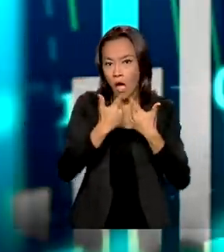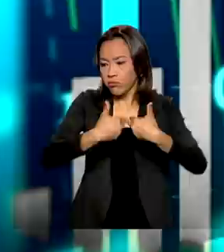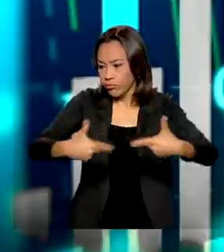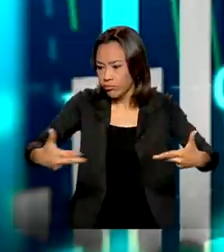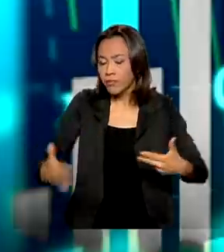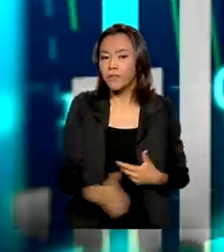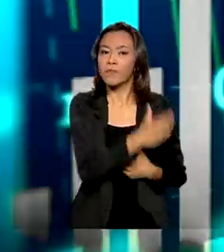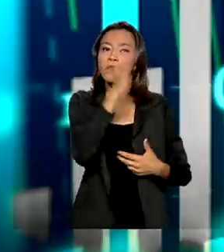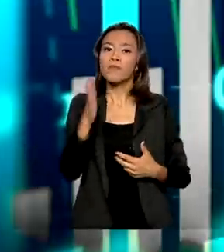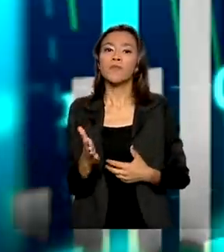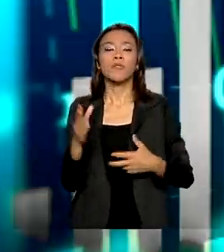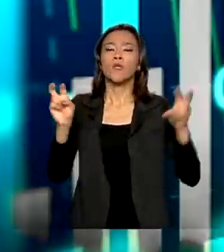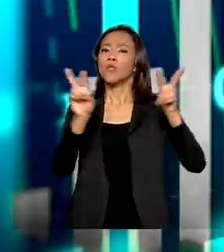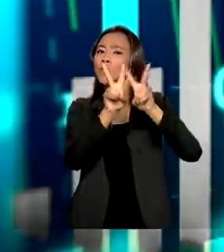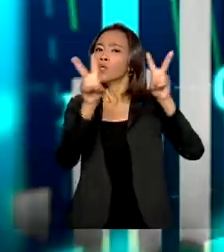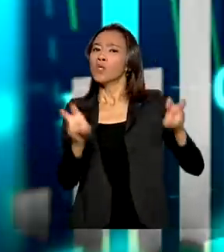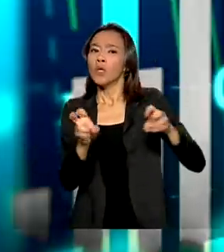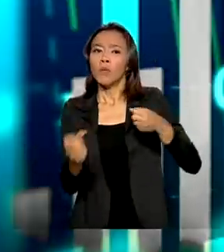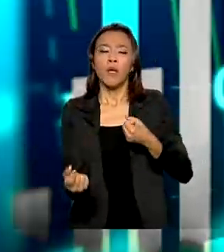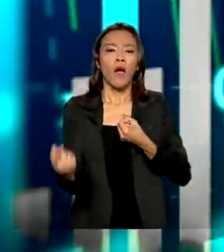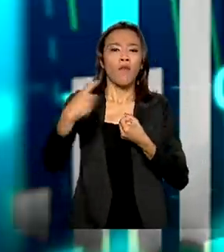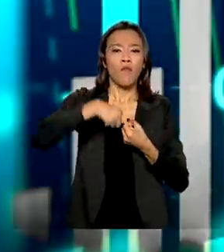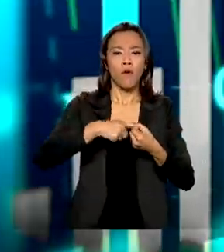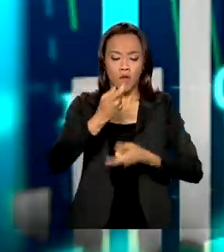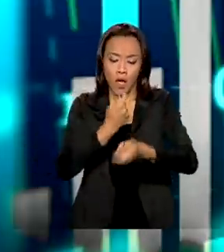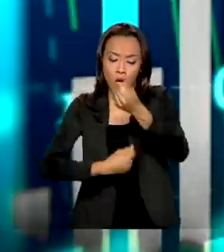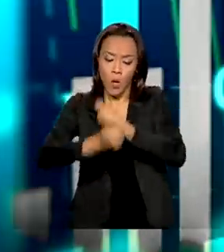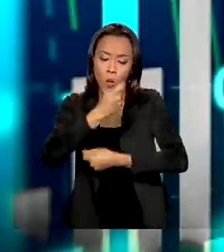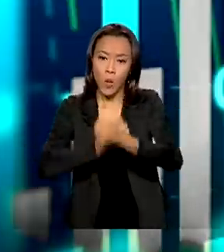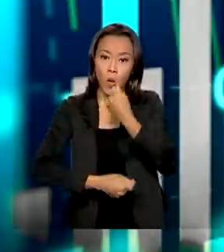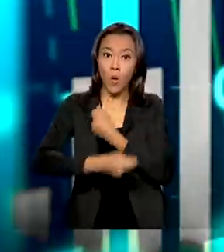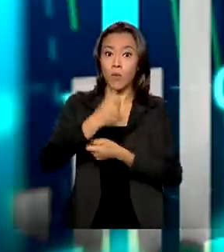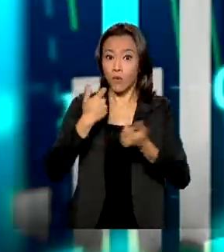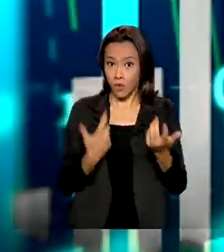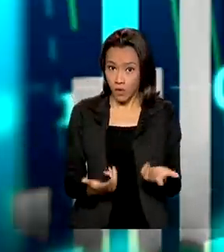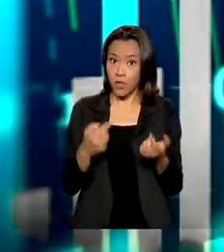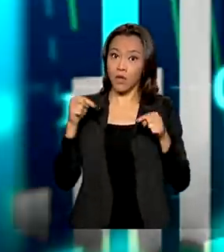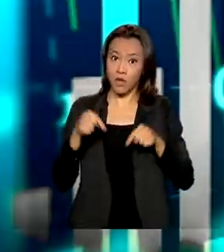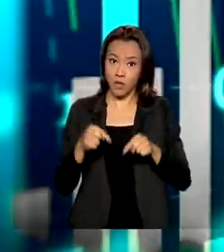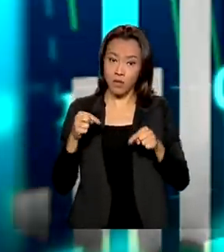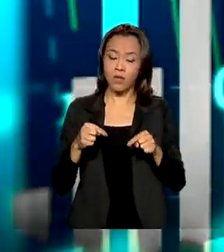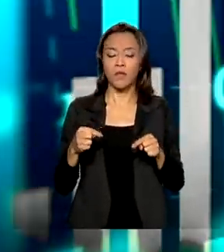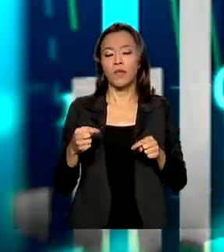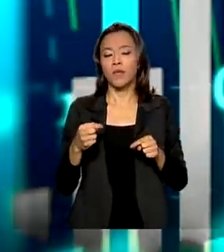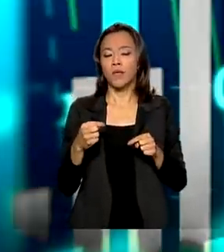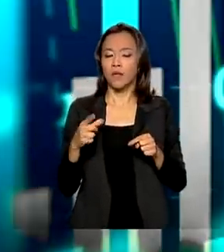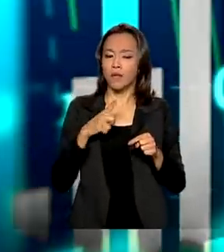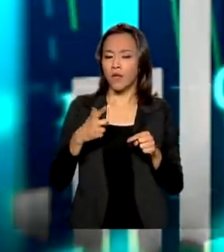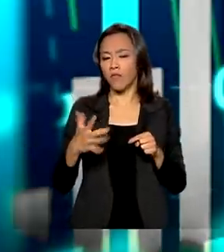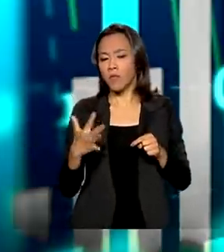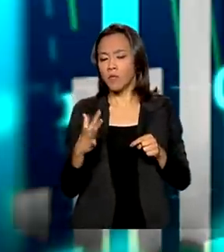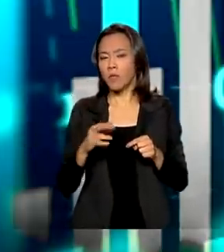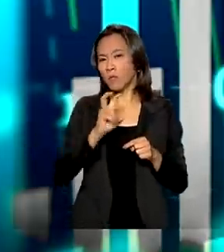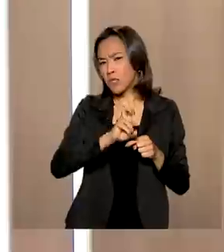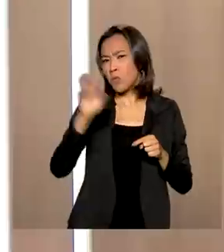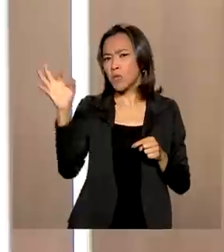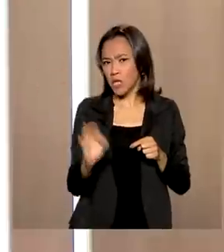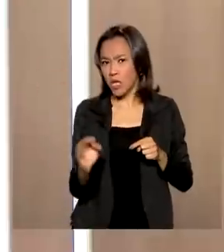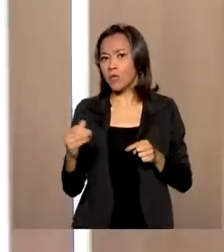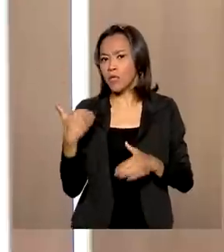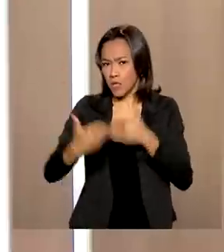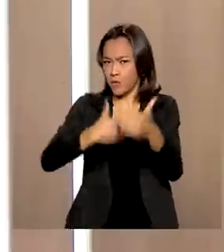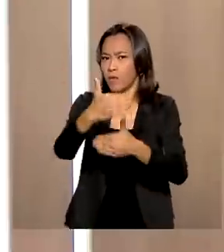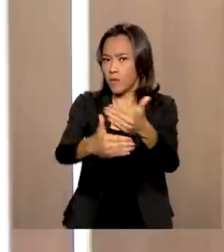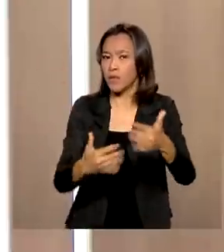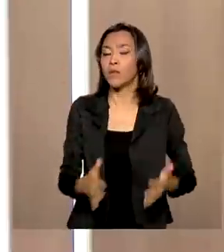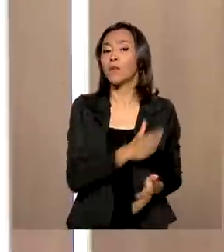retomada econômica, que o Fundo Monetário prevê para esse ano um crescimento econômico em torno de alguma coisa próxima a 5%, e